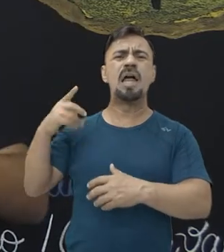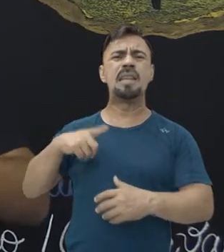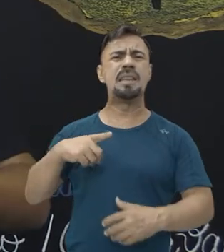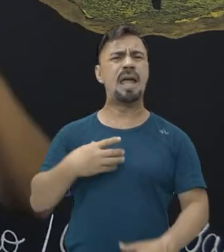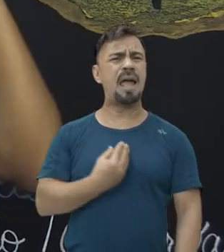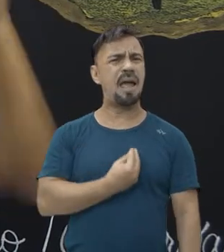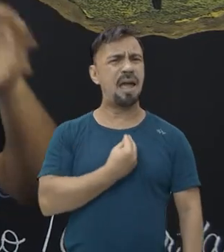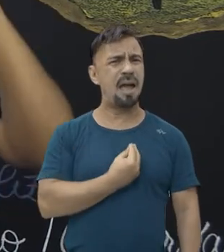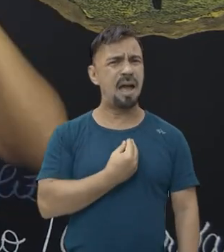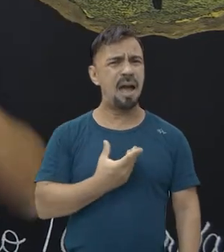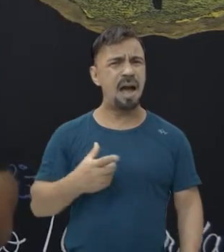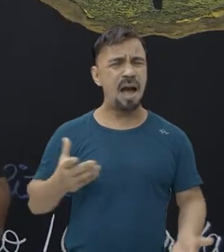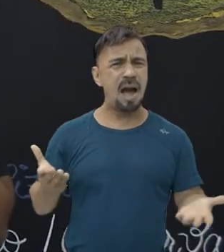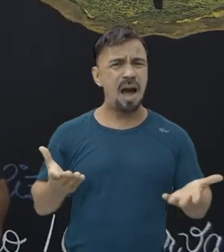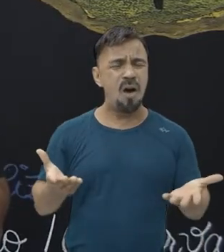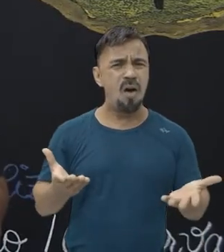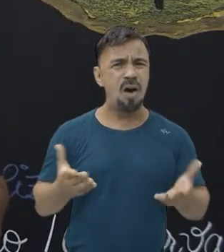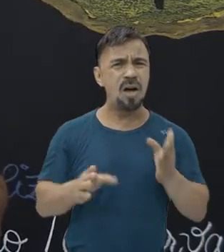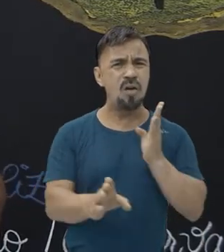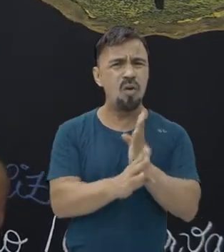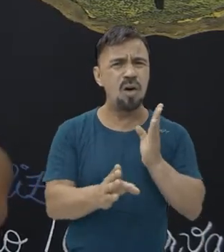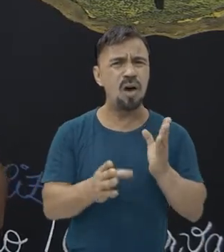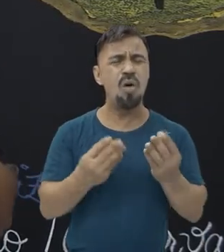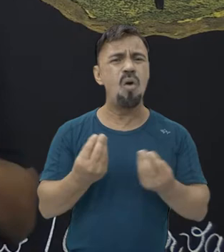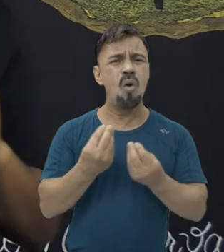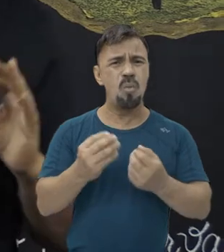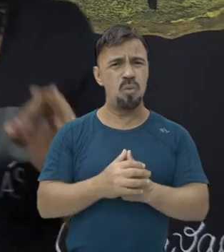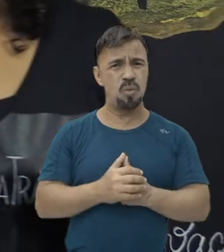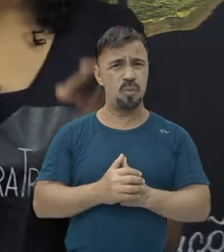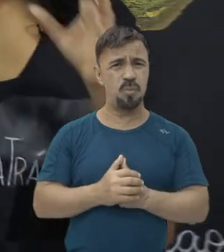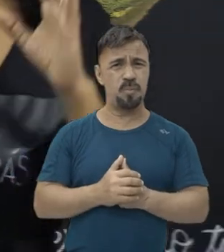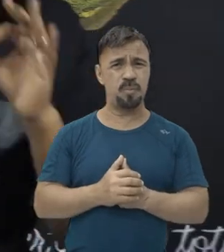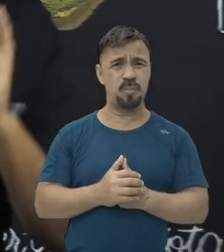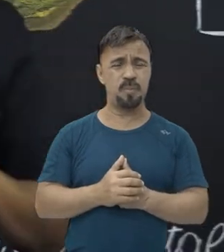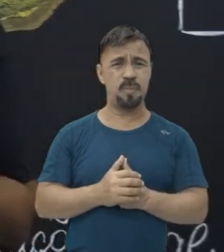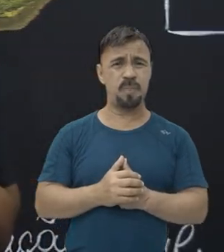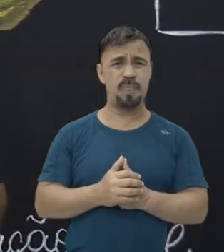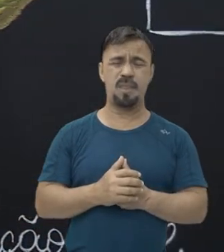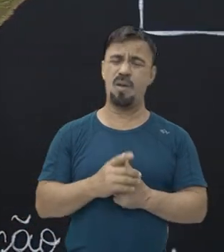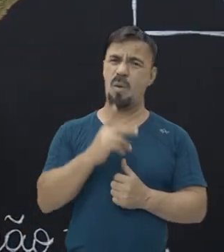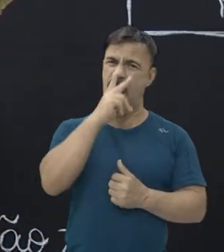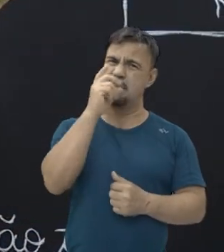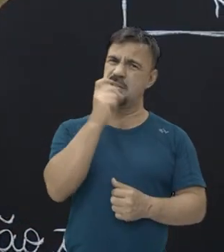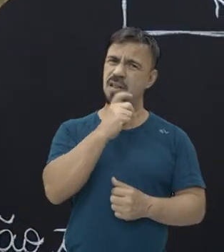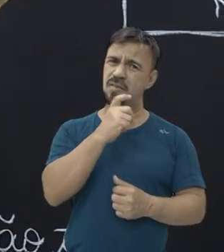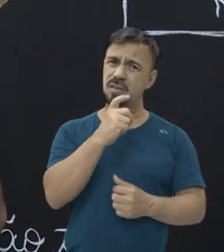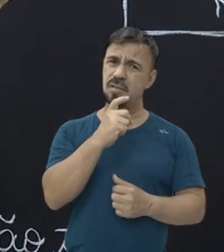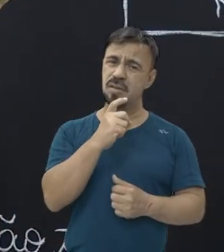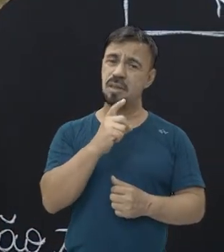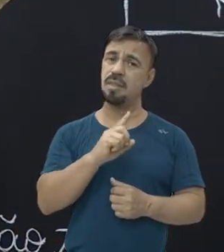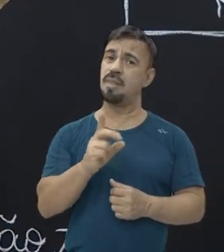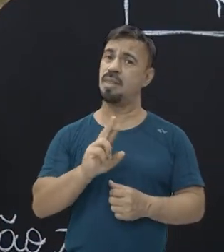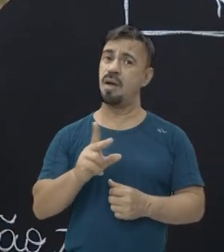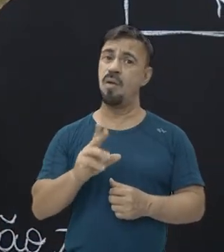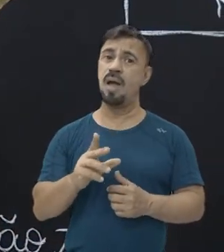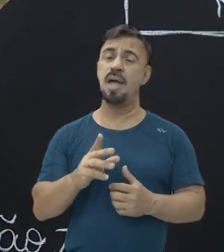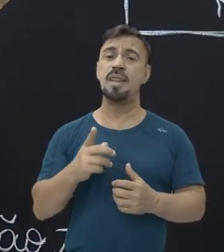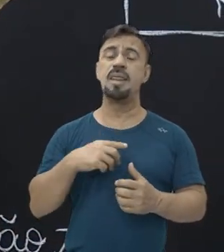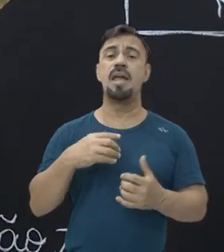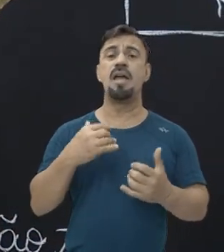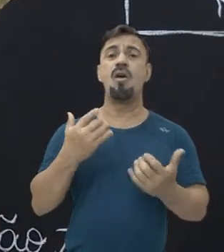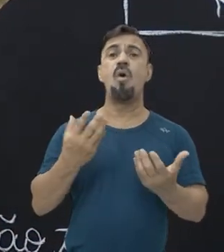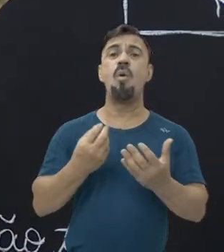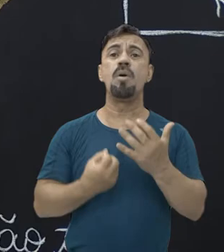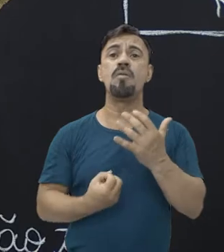fraude, isso aí é mentira. Não é. Não seja neurótico. O que está acontecendo? Para que haja formação de